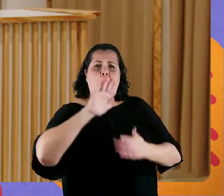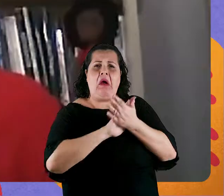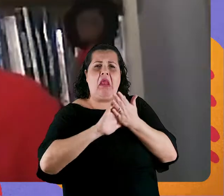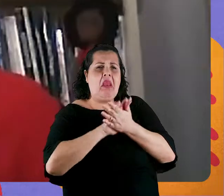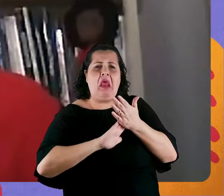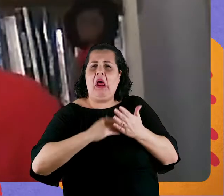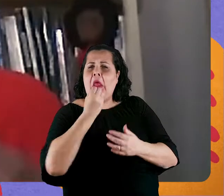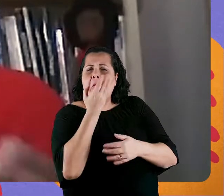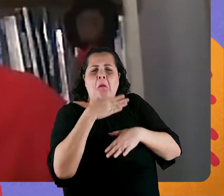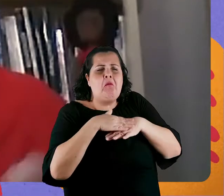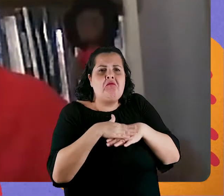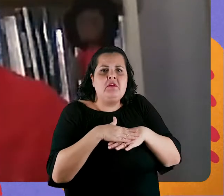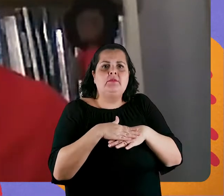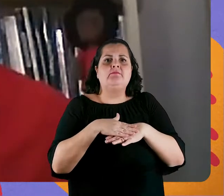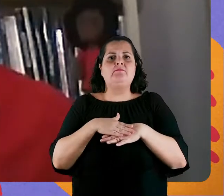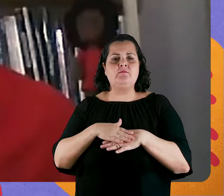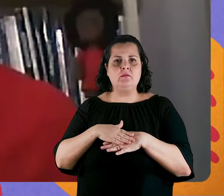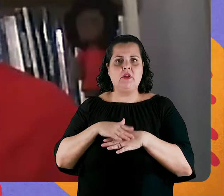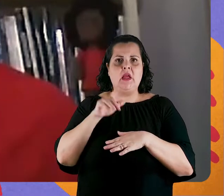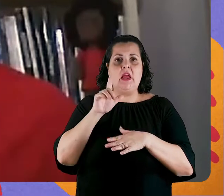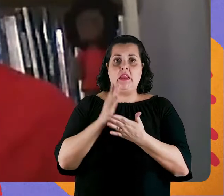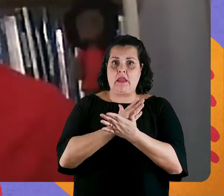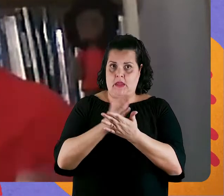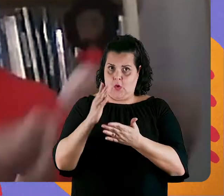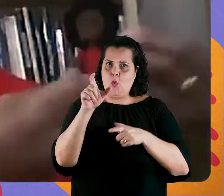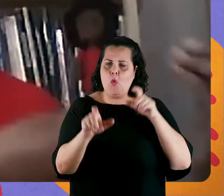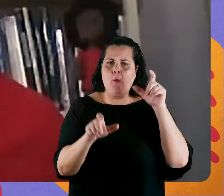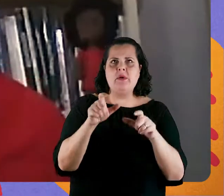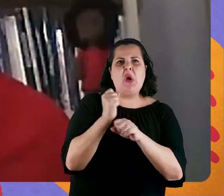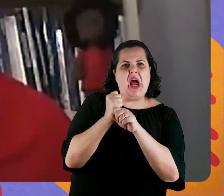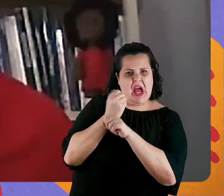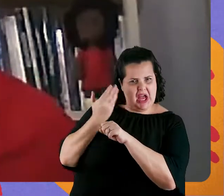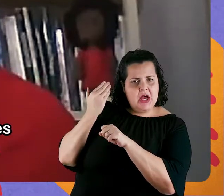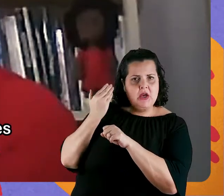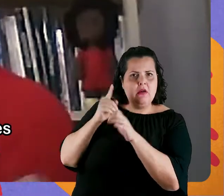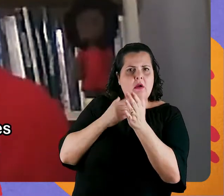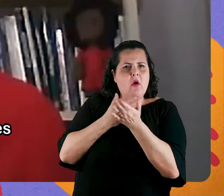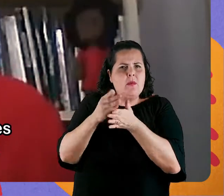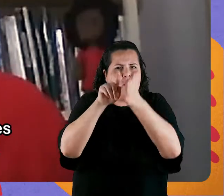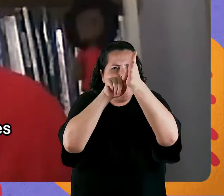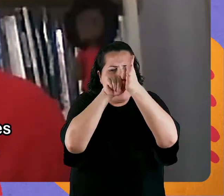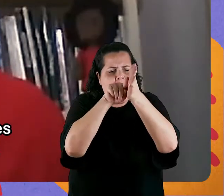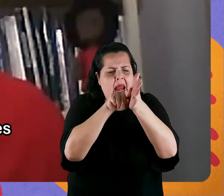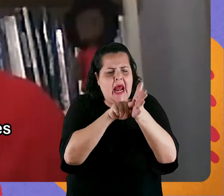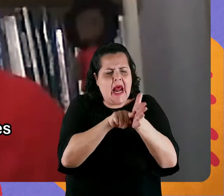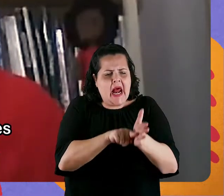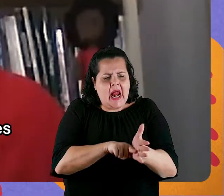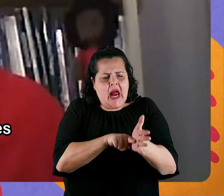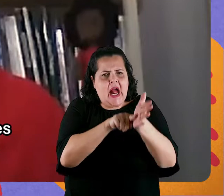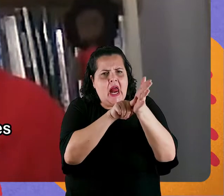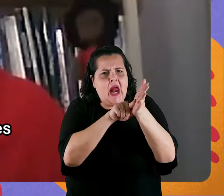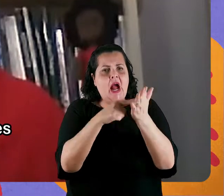do mundo. Foram algumas pessoas do movimento negro que, há alguns anos atrás, iniciaram a questão das